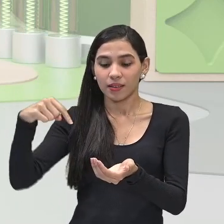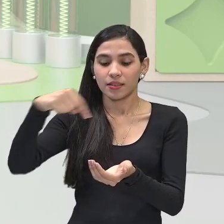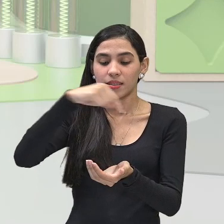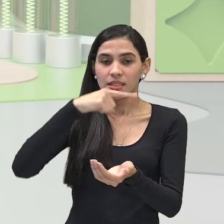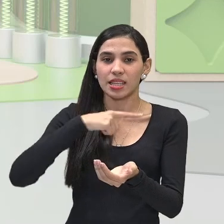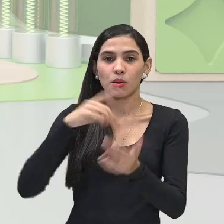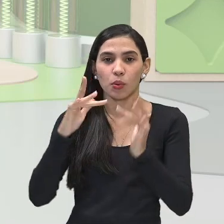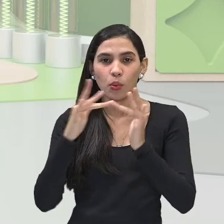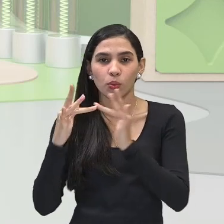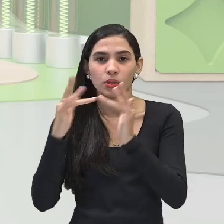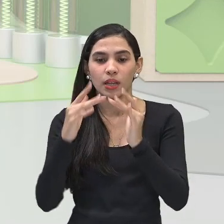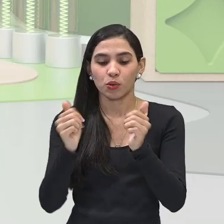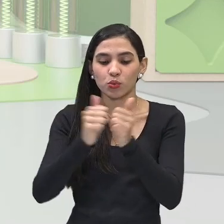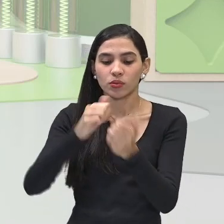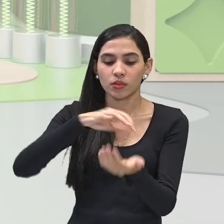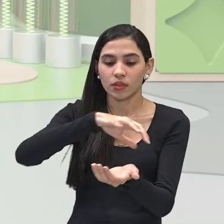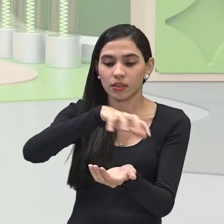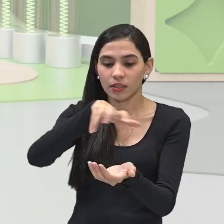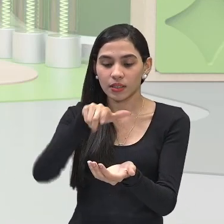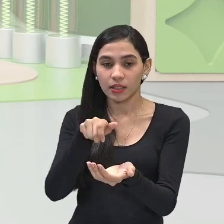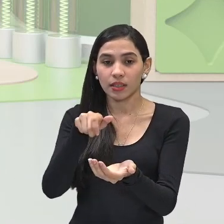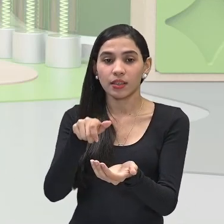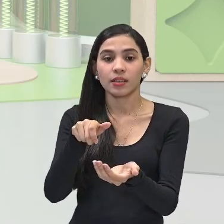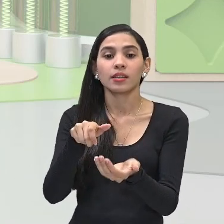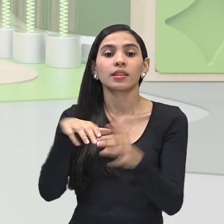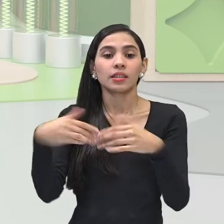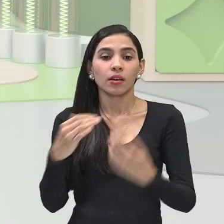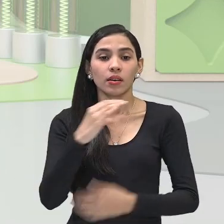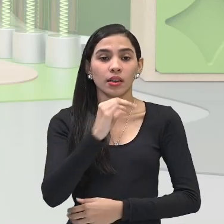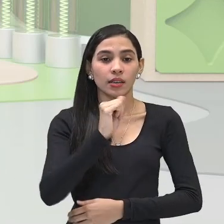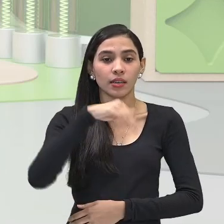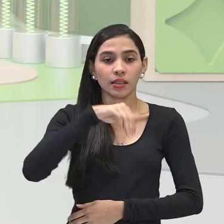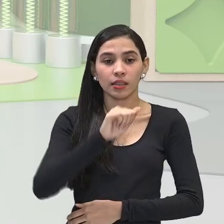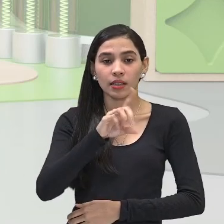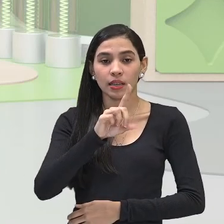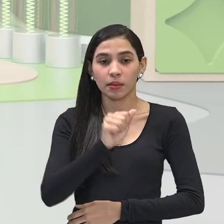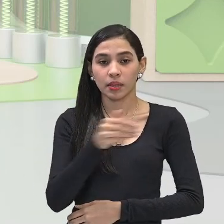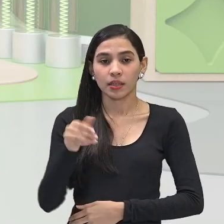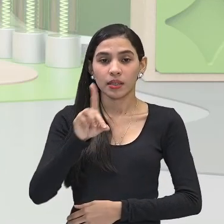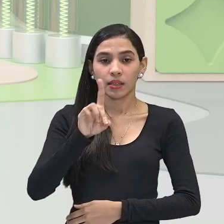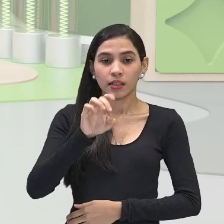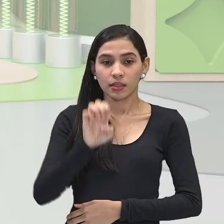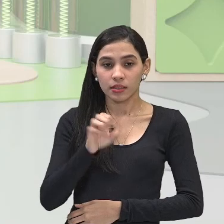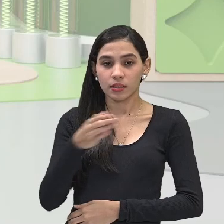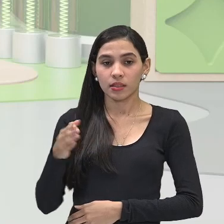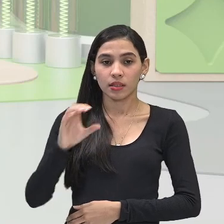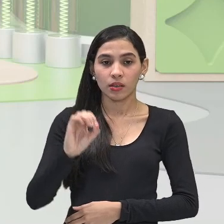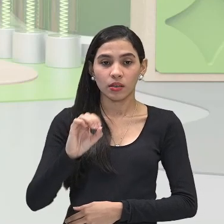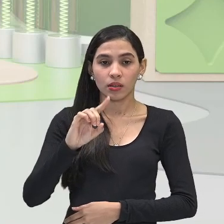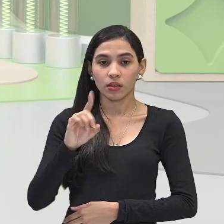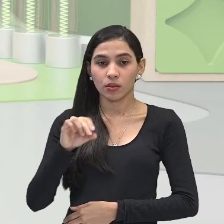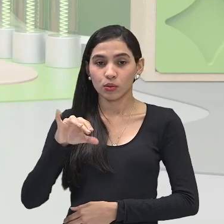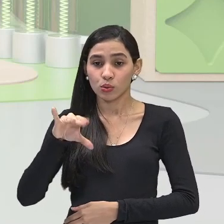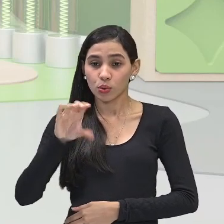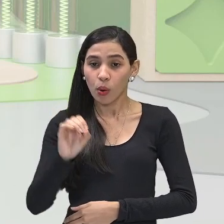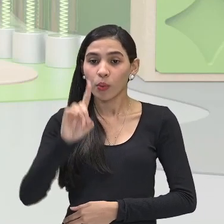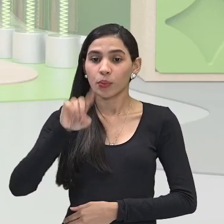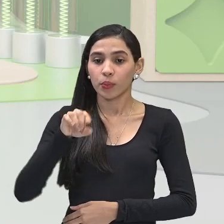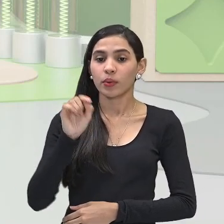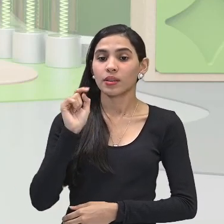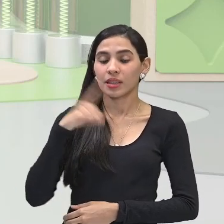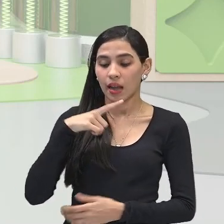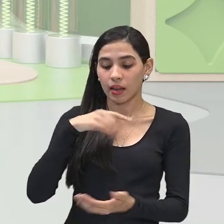da Terra. E a camada de ozônio, ela está ali presente para